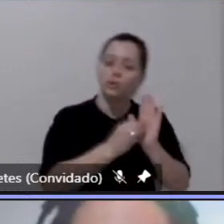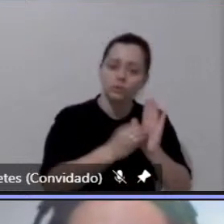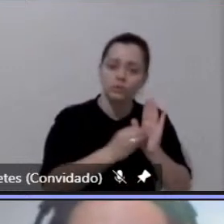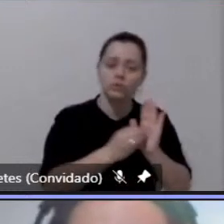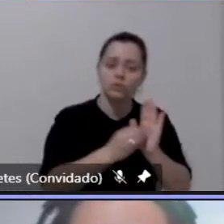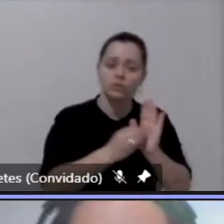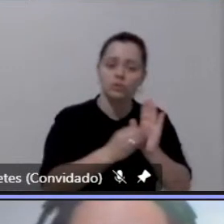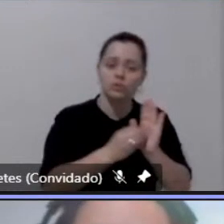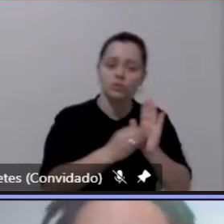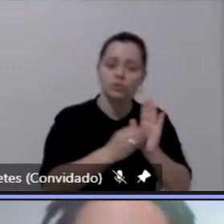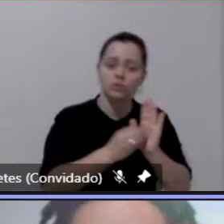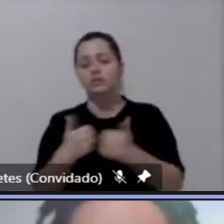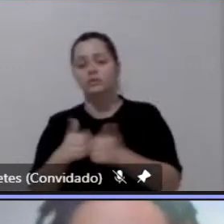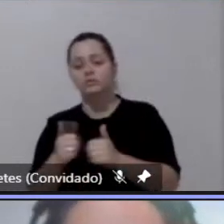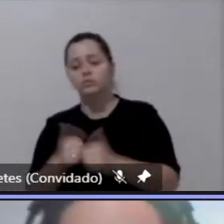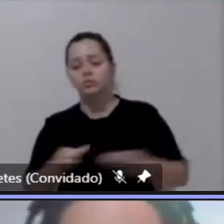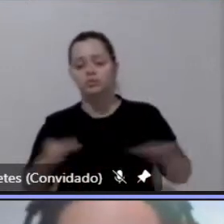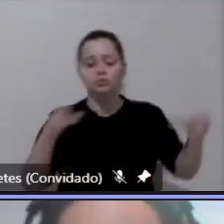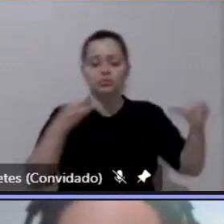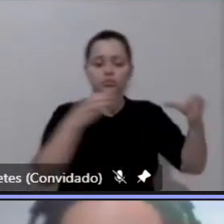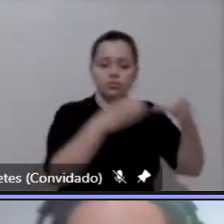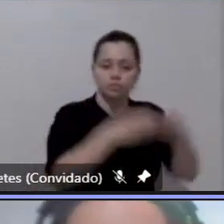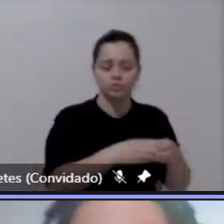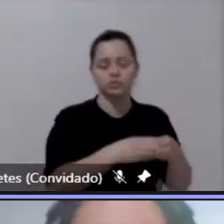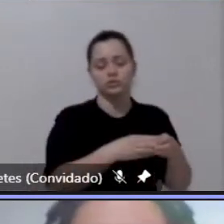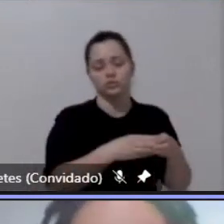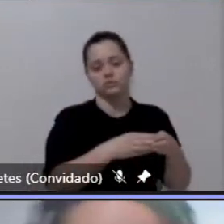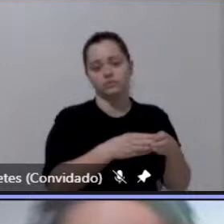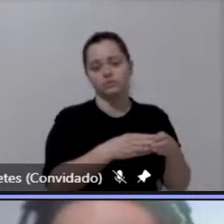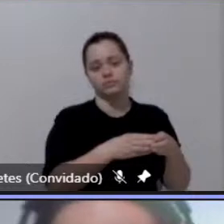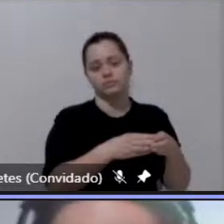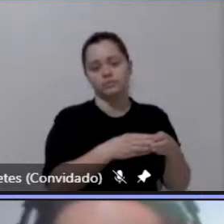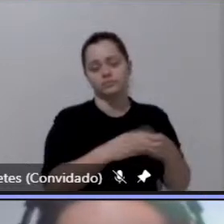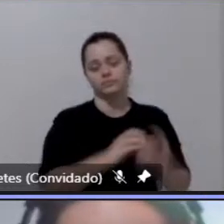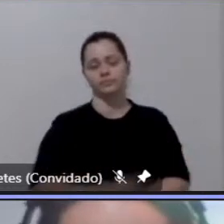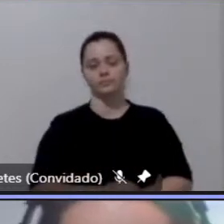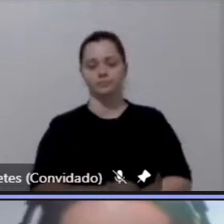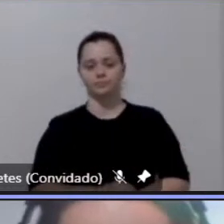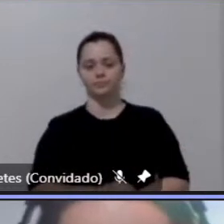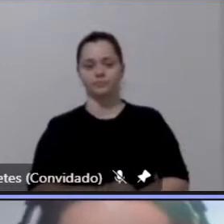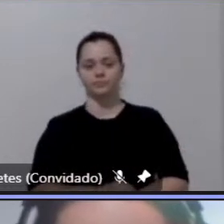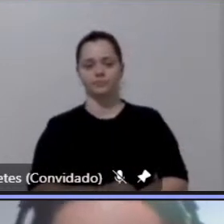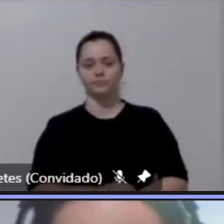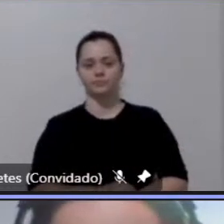transporte coletivo ou a melhoria do transporte coletivo pode passar Daniel